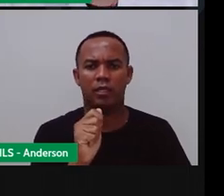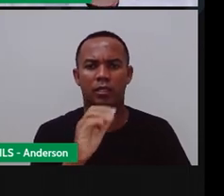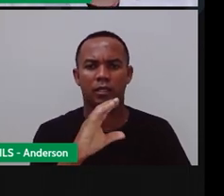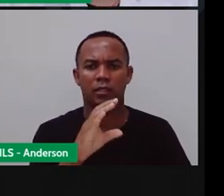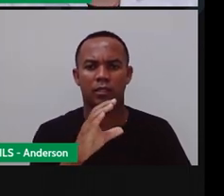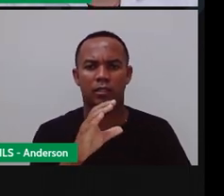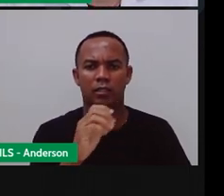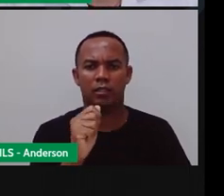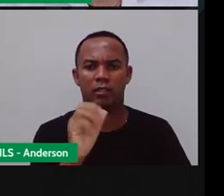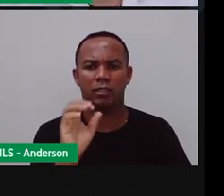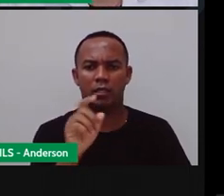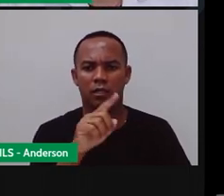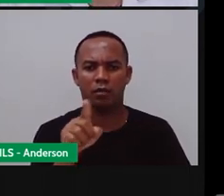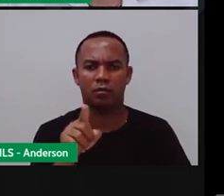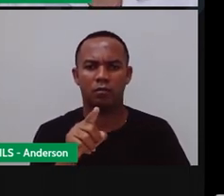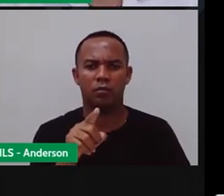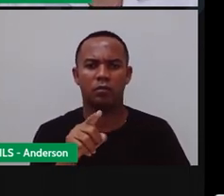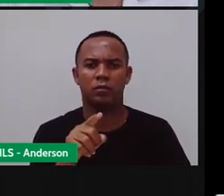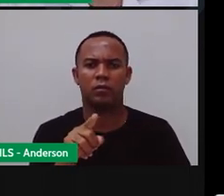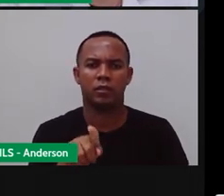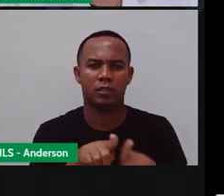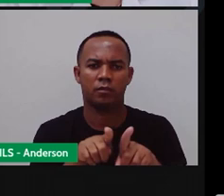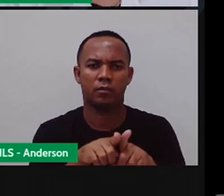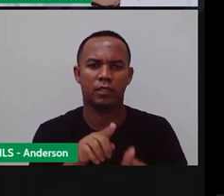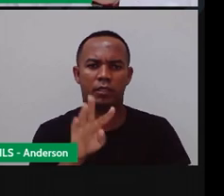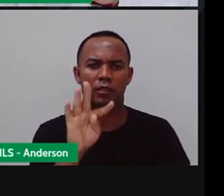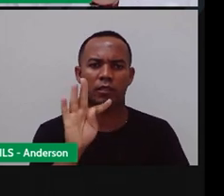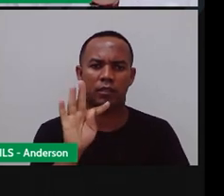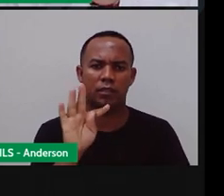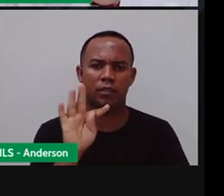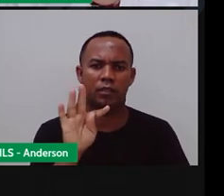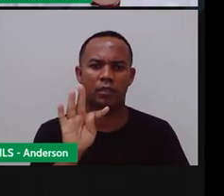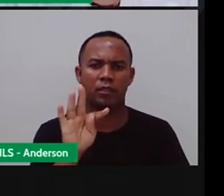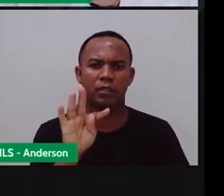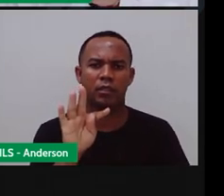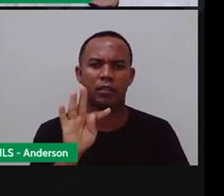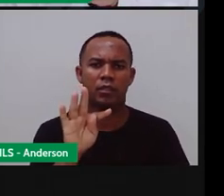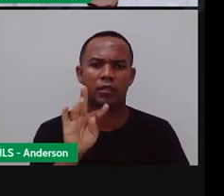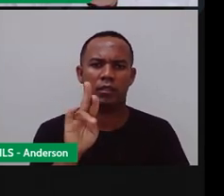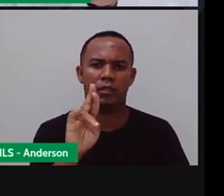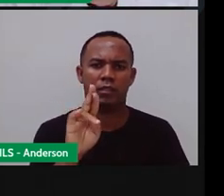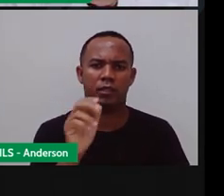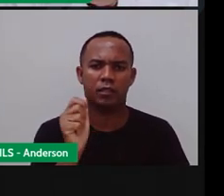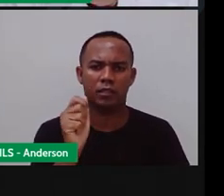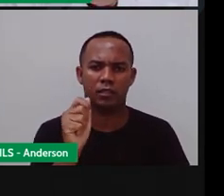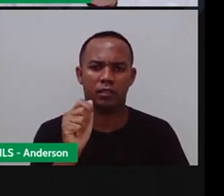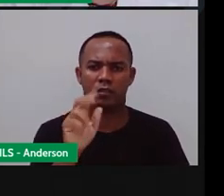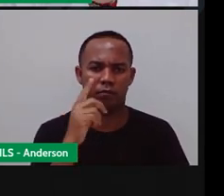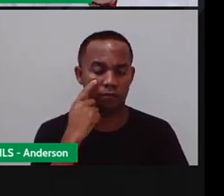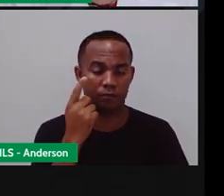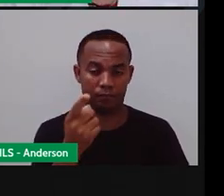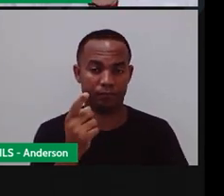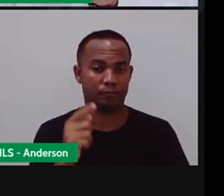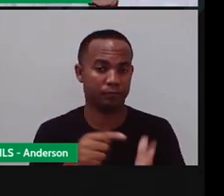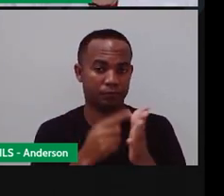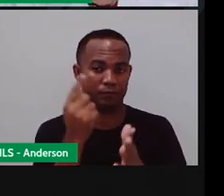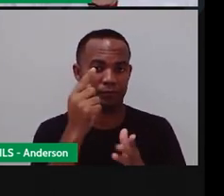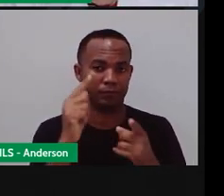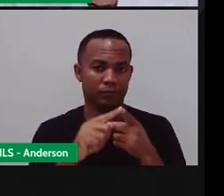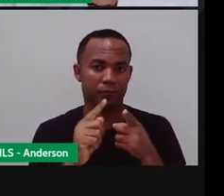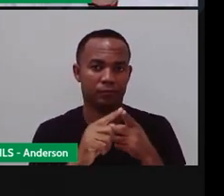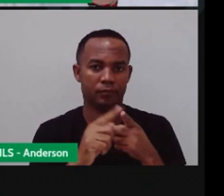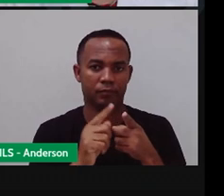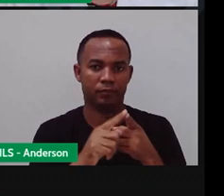a gente vai conhecer aqui na verdade, vamos lá, o movimento de rotação. Esse